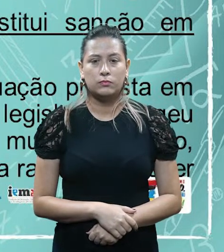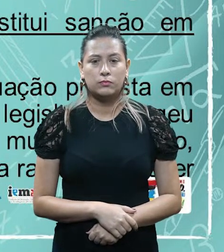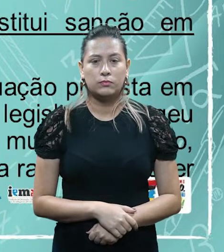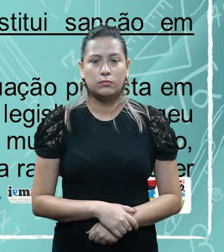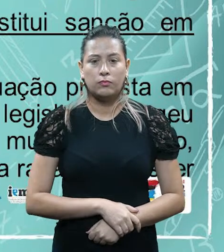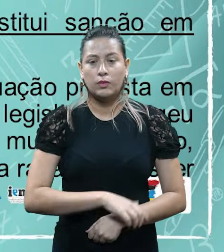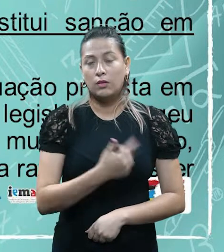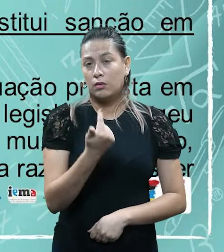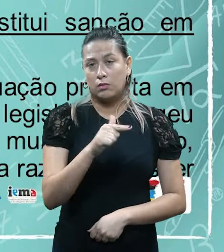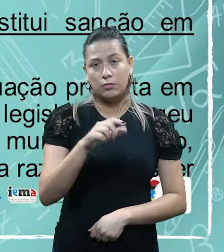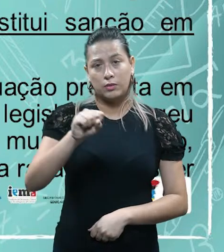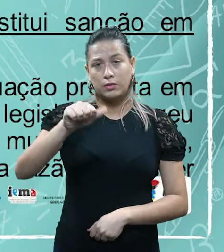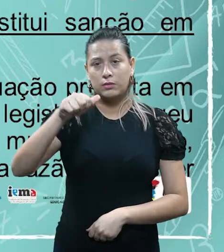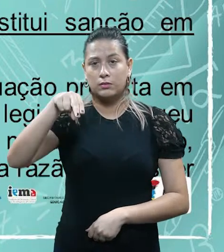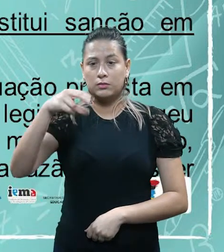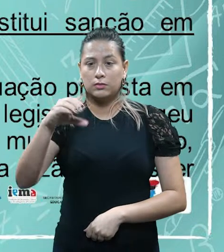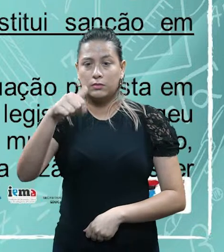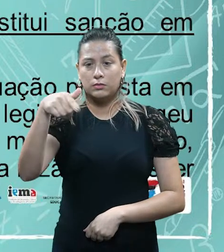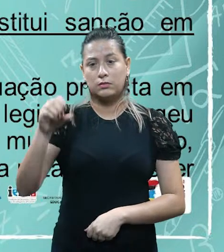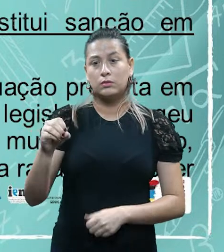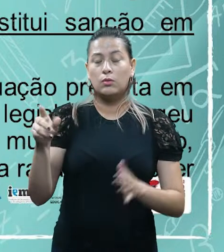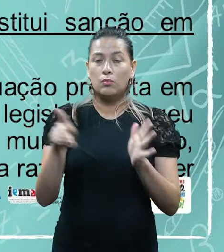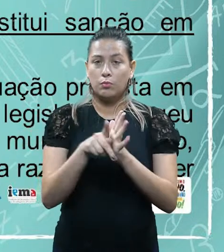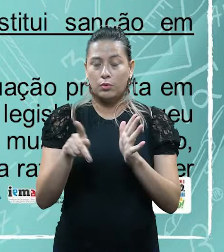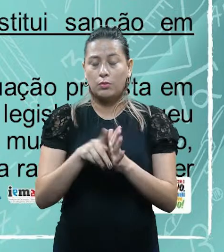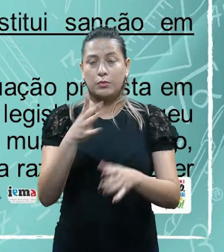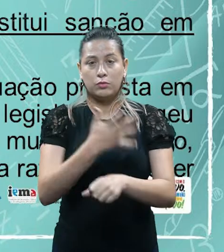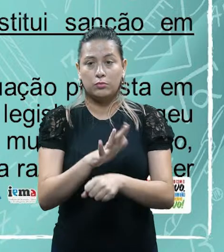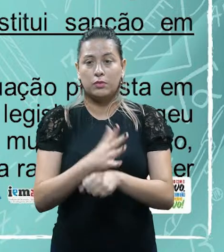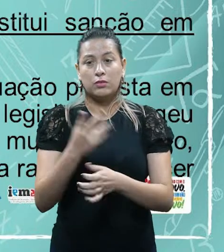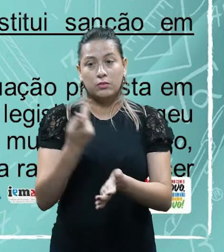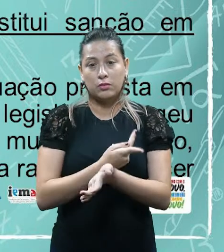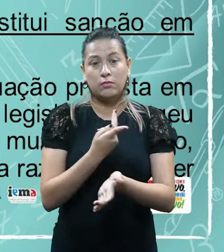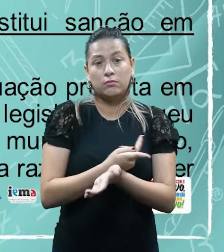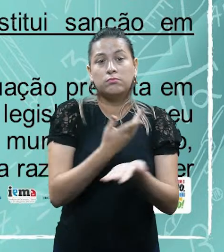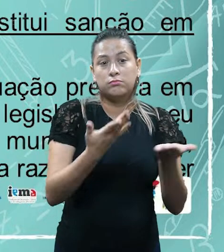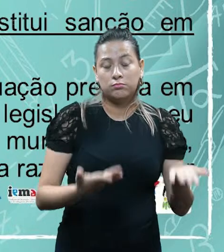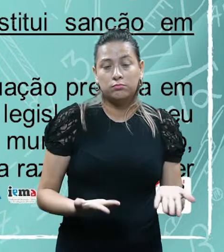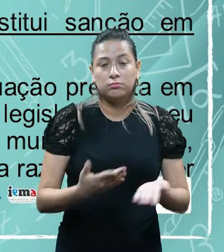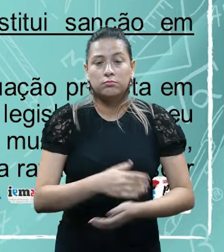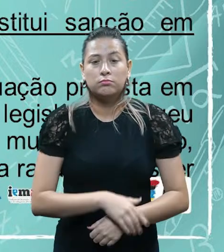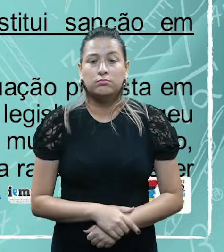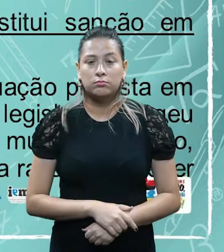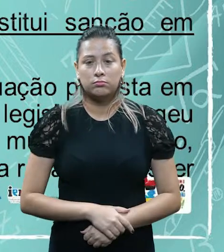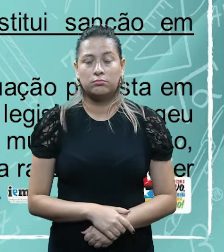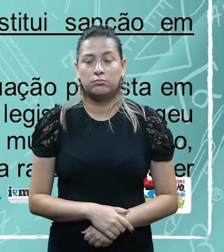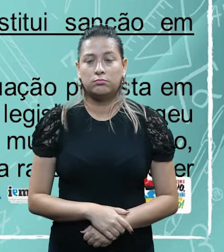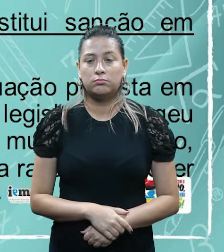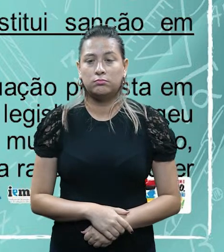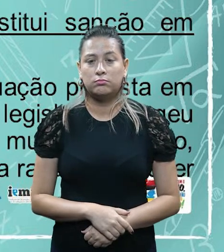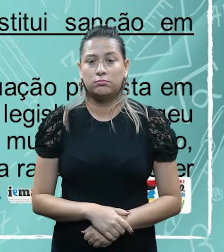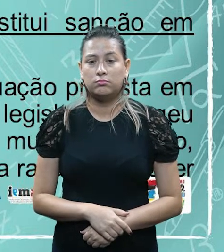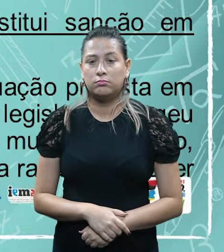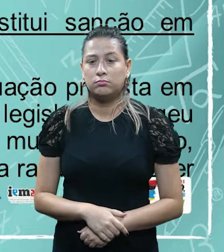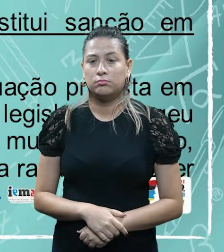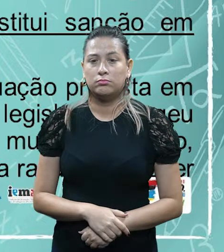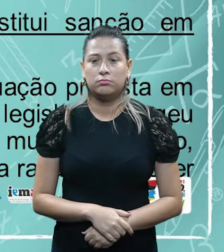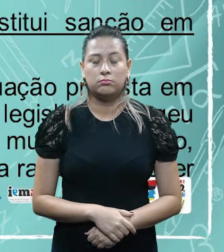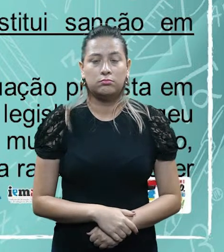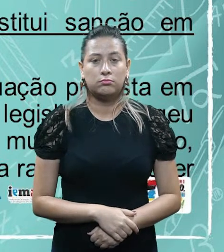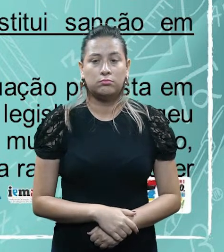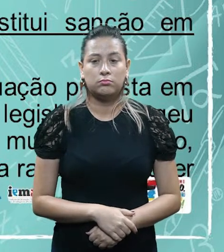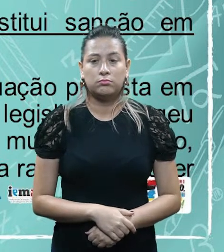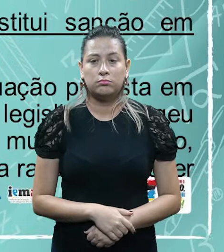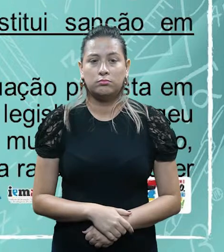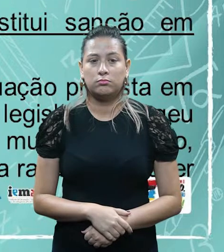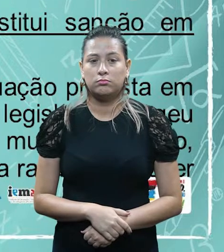não constitui sanção de ato ilícito, ou seja, o tributo, ele não constitui, né, justamente, sanção de ato